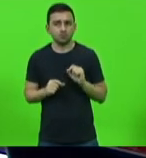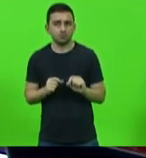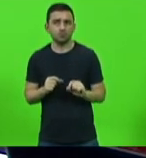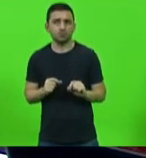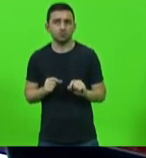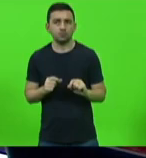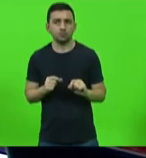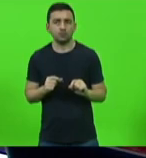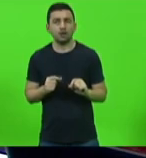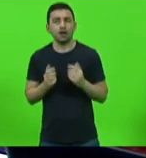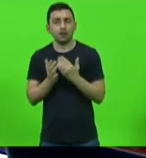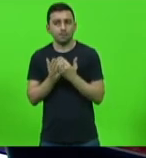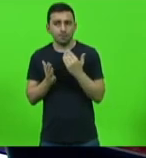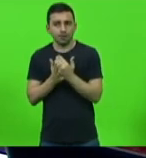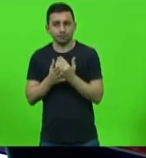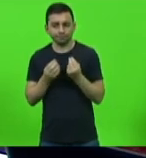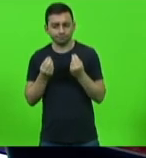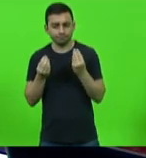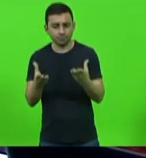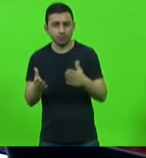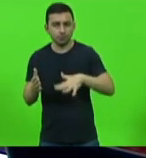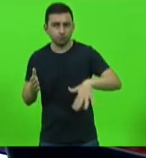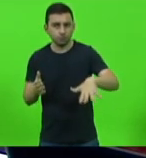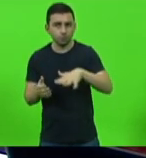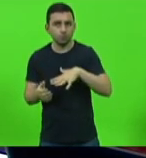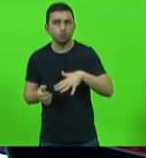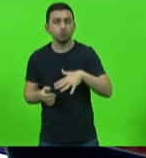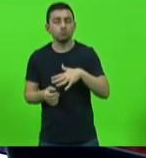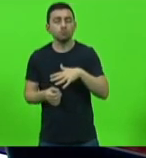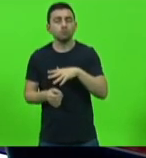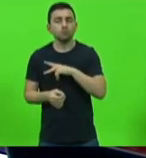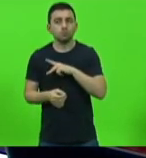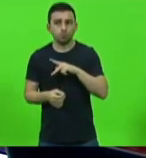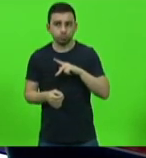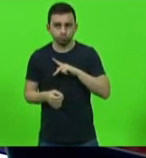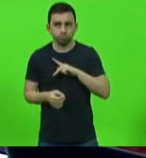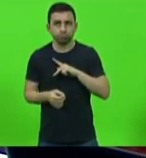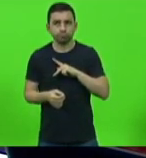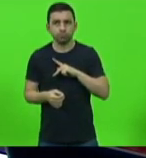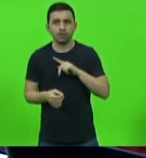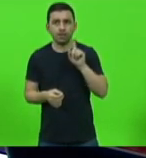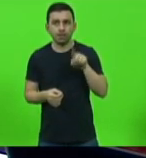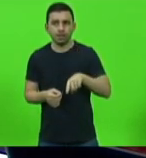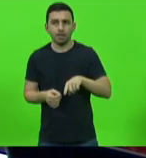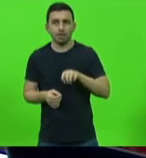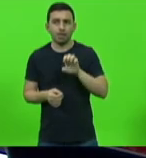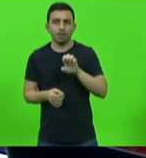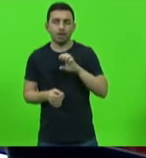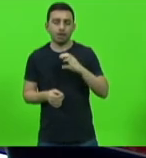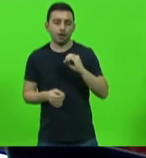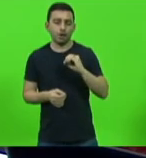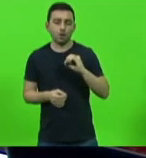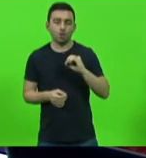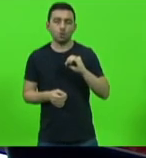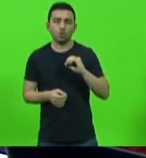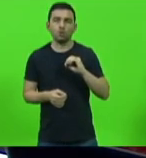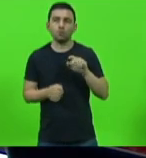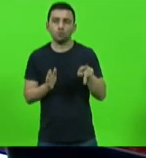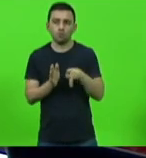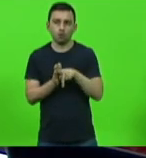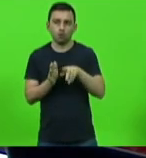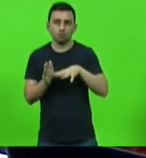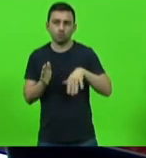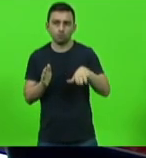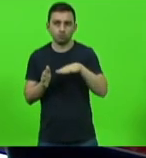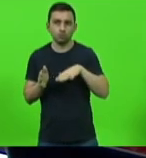disponibilizar na rede pública de um exame denominado ecocardiograma fetal esse